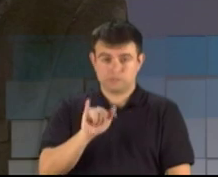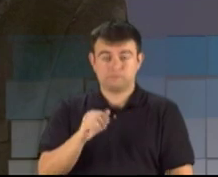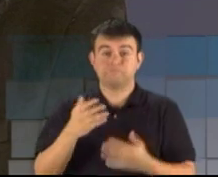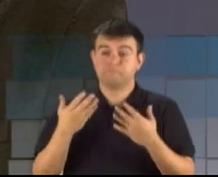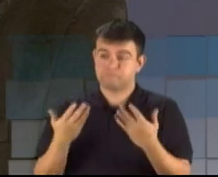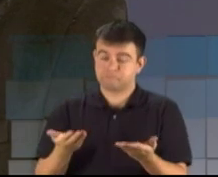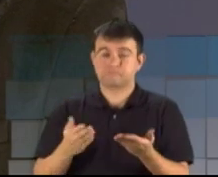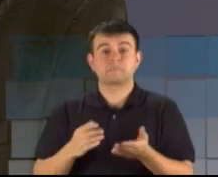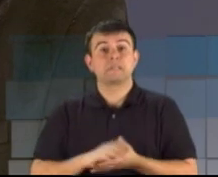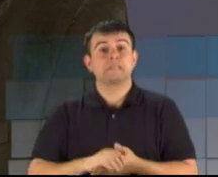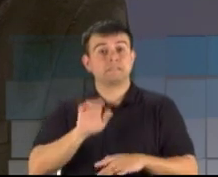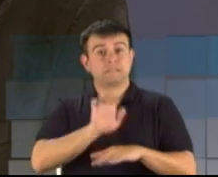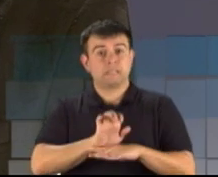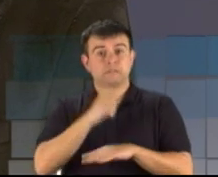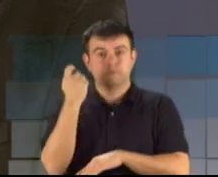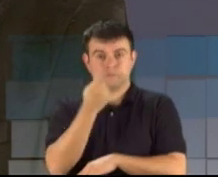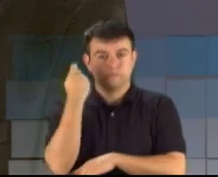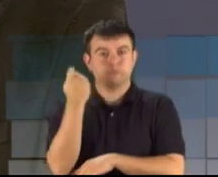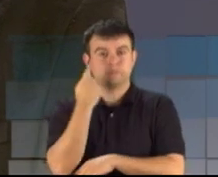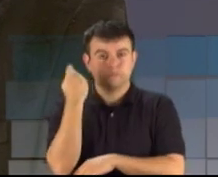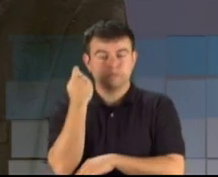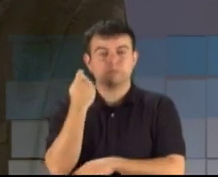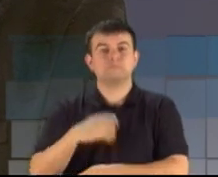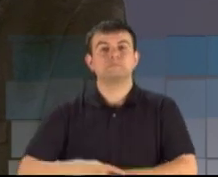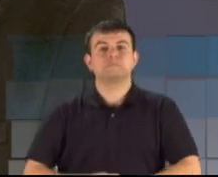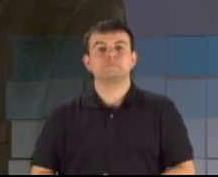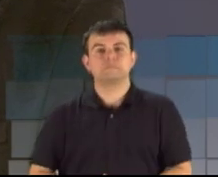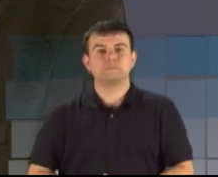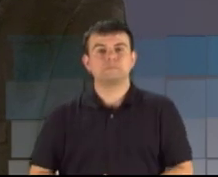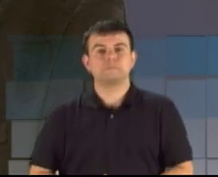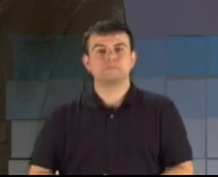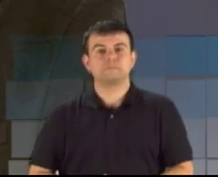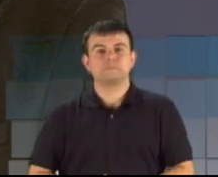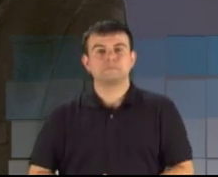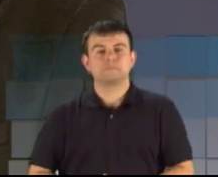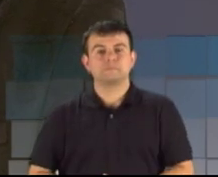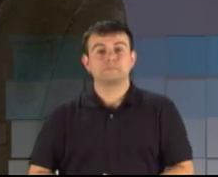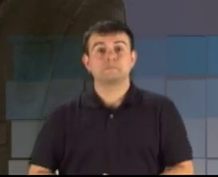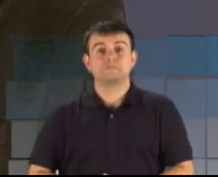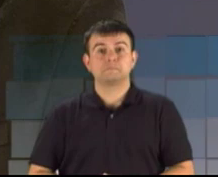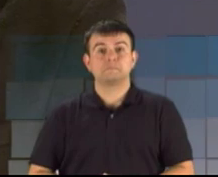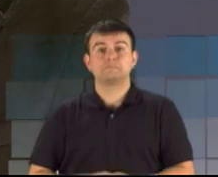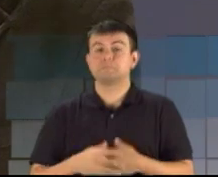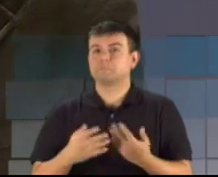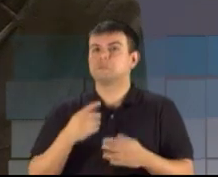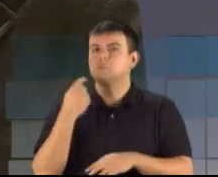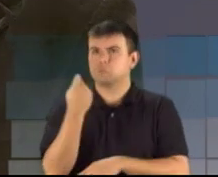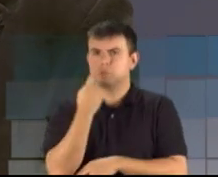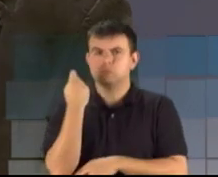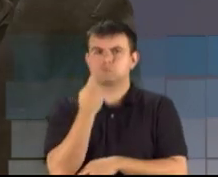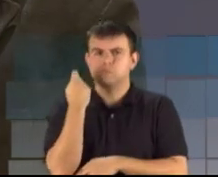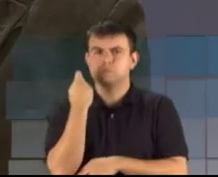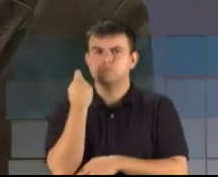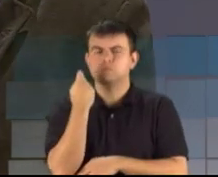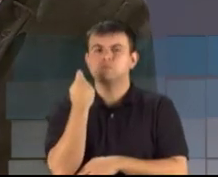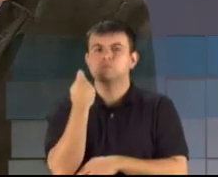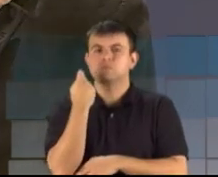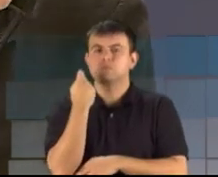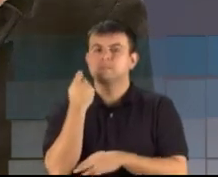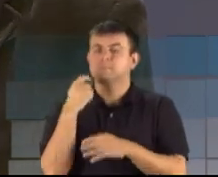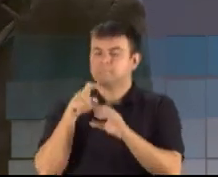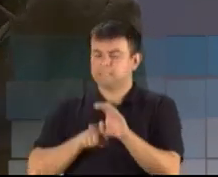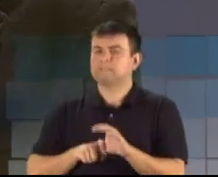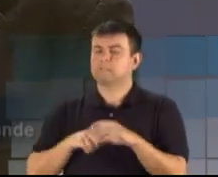deve muito ao agronegócio.